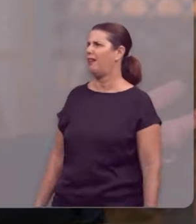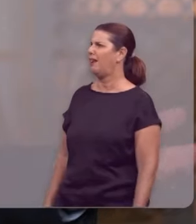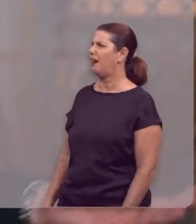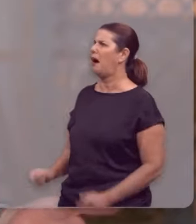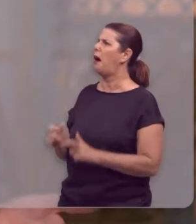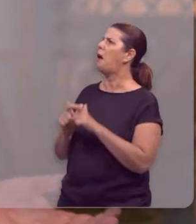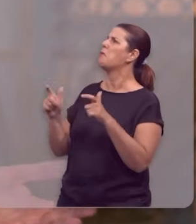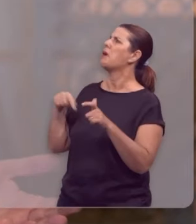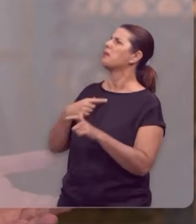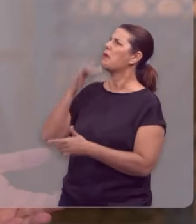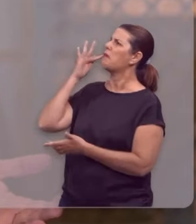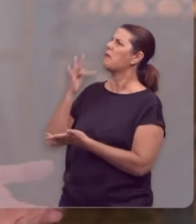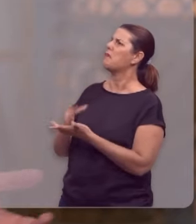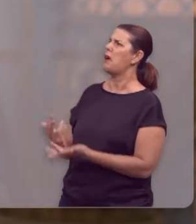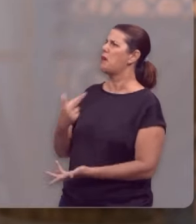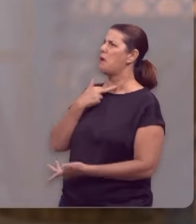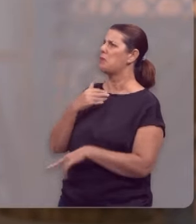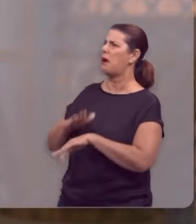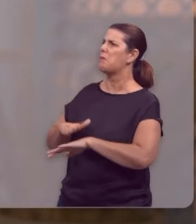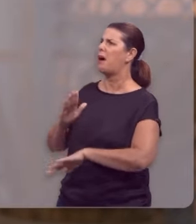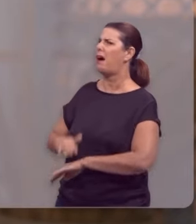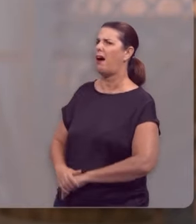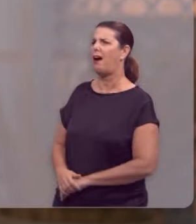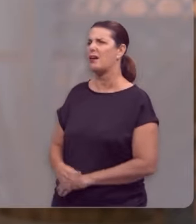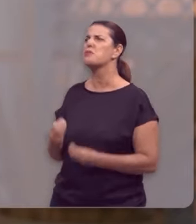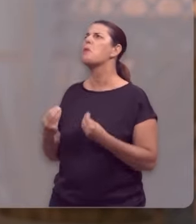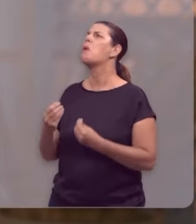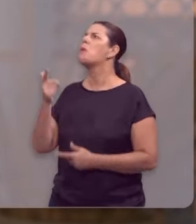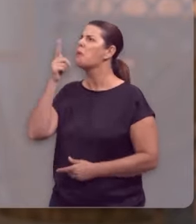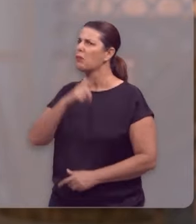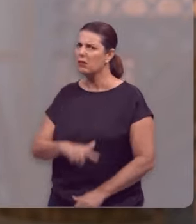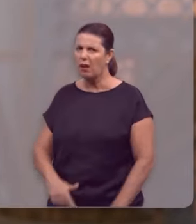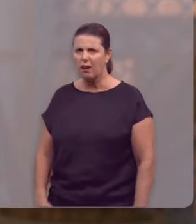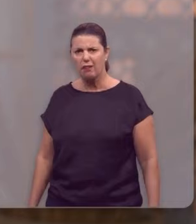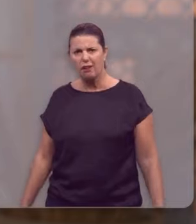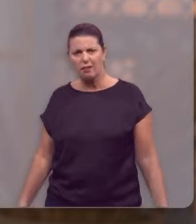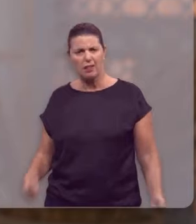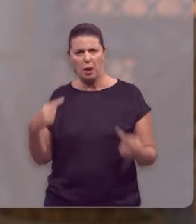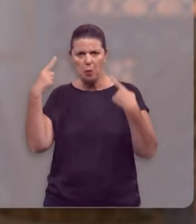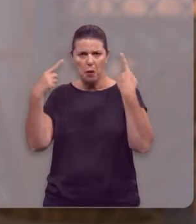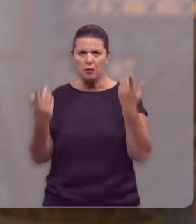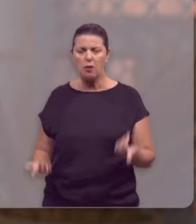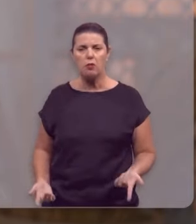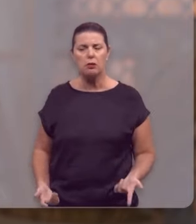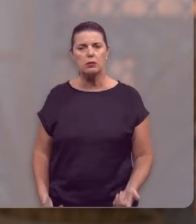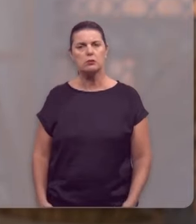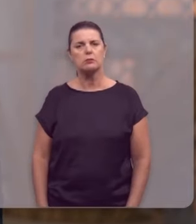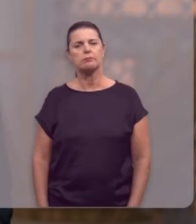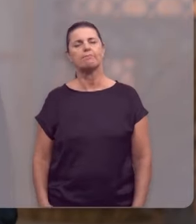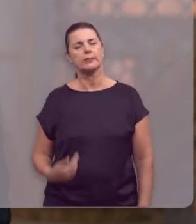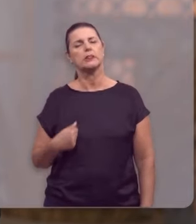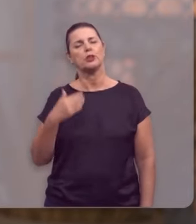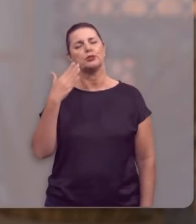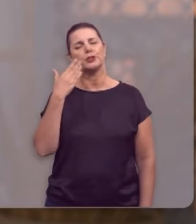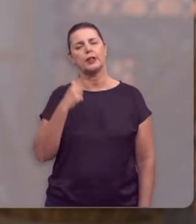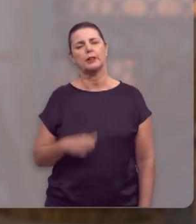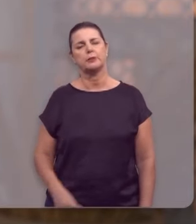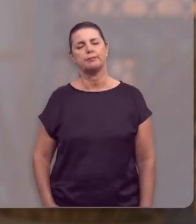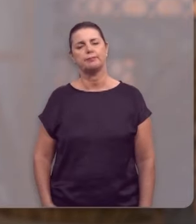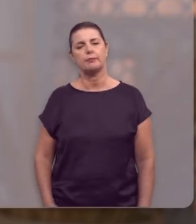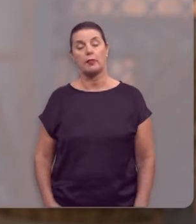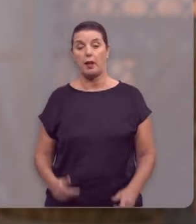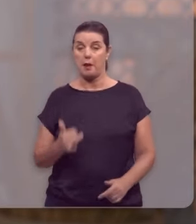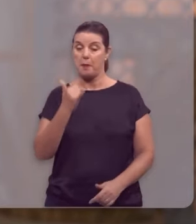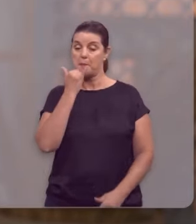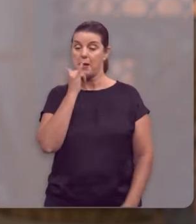senhor, aumenta-nos a fé, não dá para nós, está fora do nosso alcance. Eu sei. Perdão